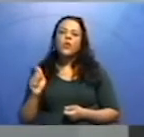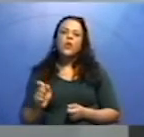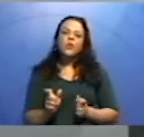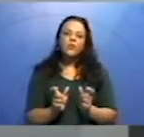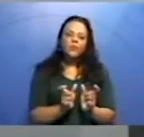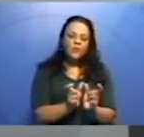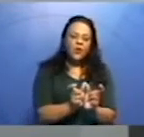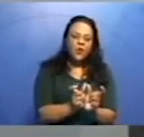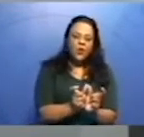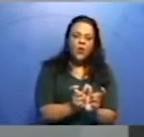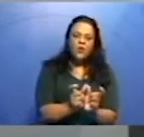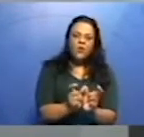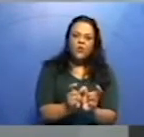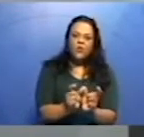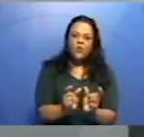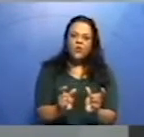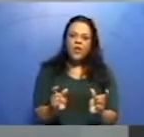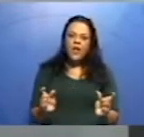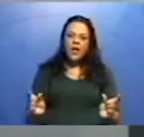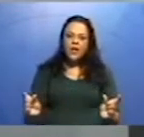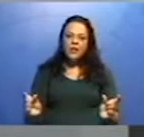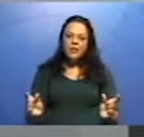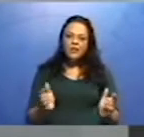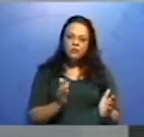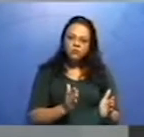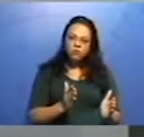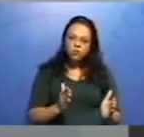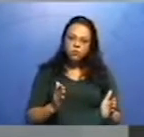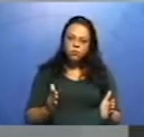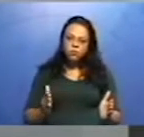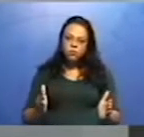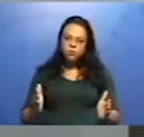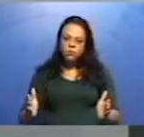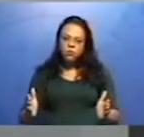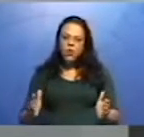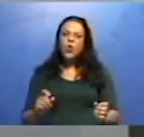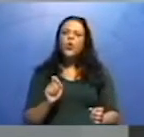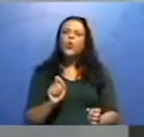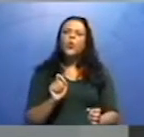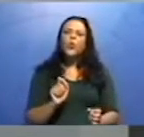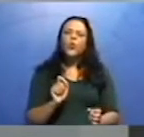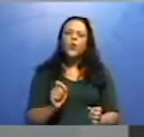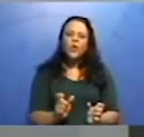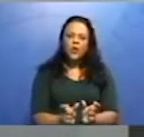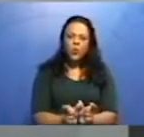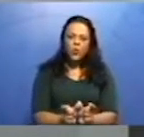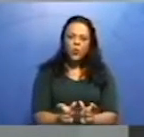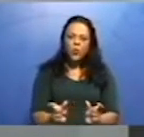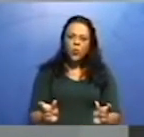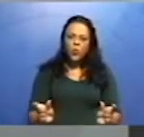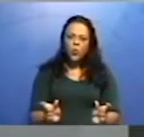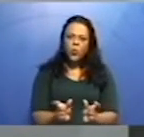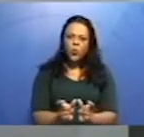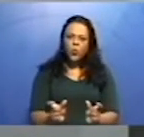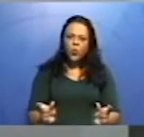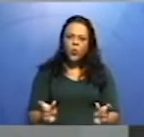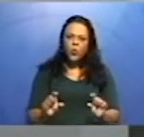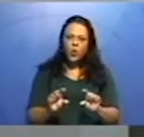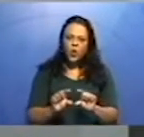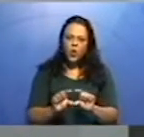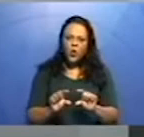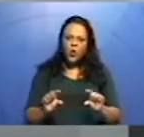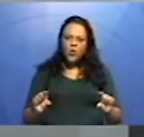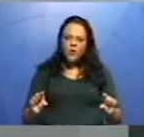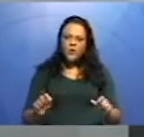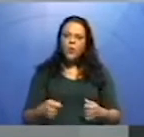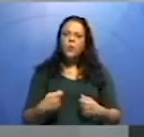o que são orações coordenadas, temos que saber o que são orações. Para ser oração, toda oração, exigentemente,